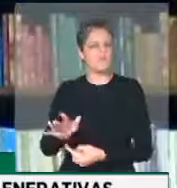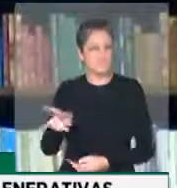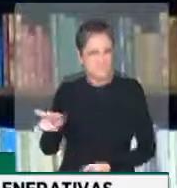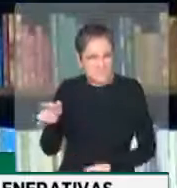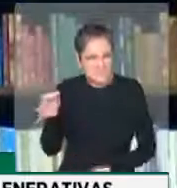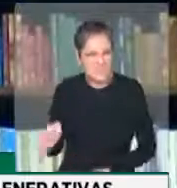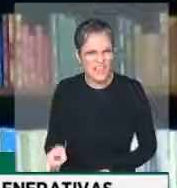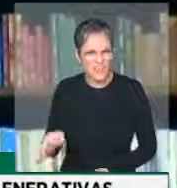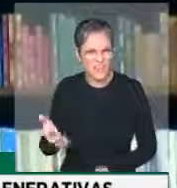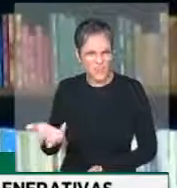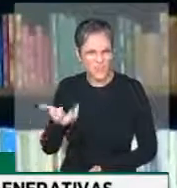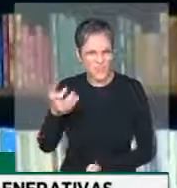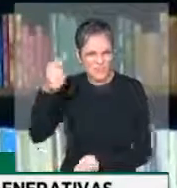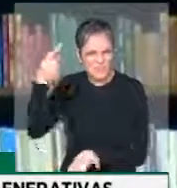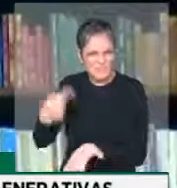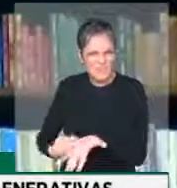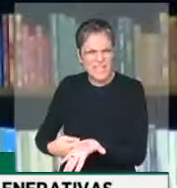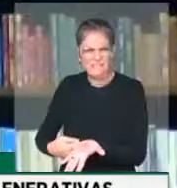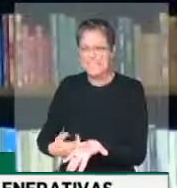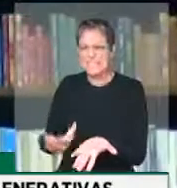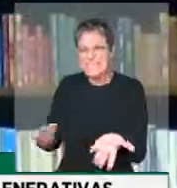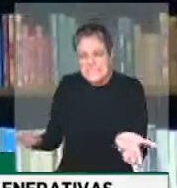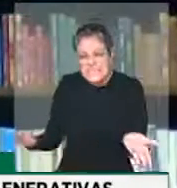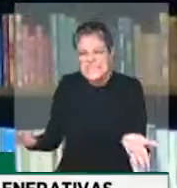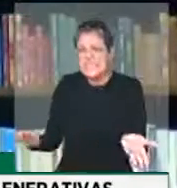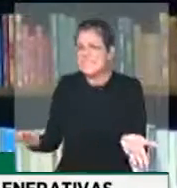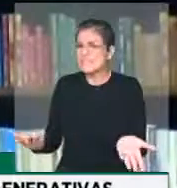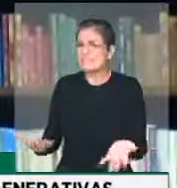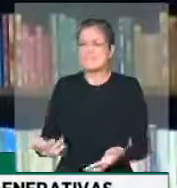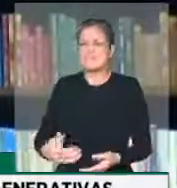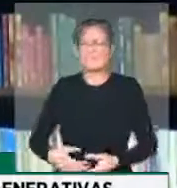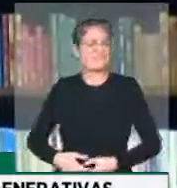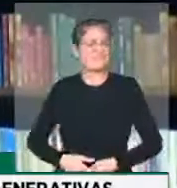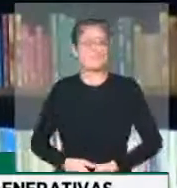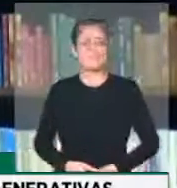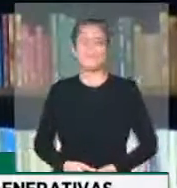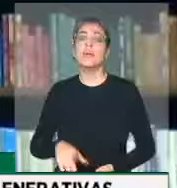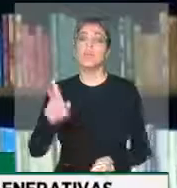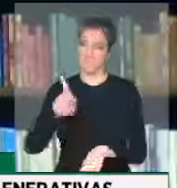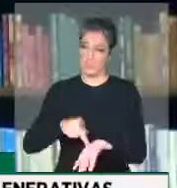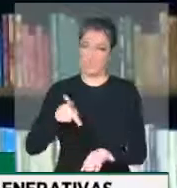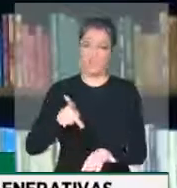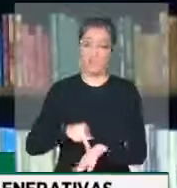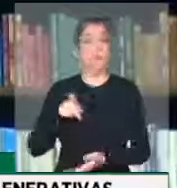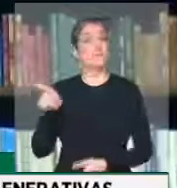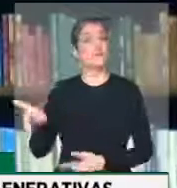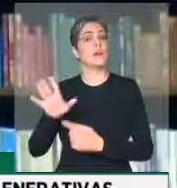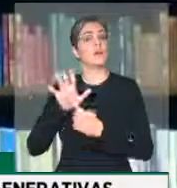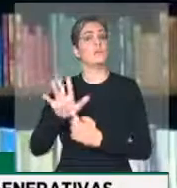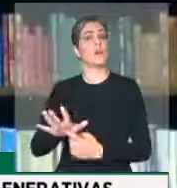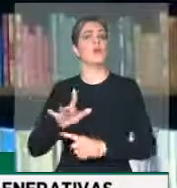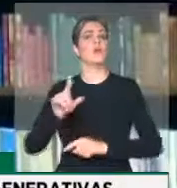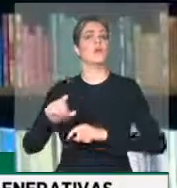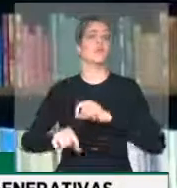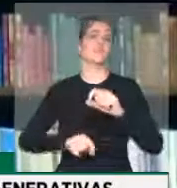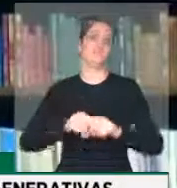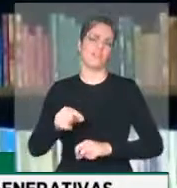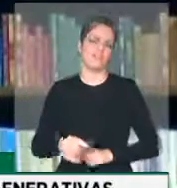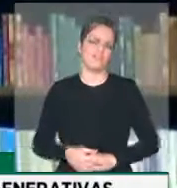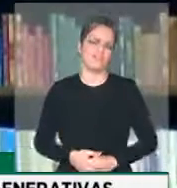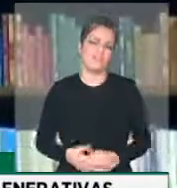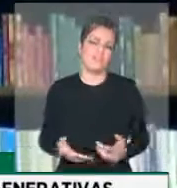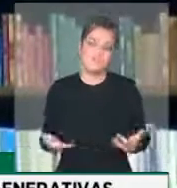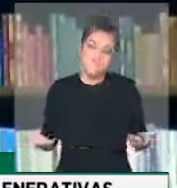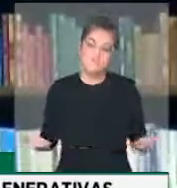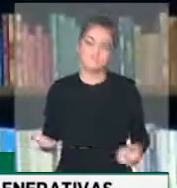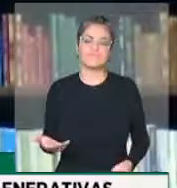É, na realidade, a demonstração efetiva de quem quer unir todas as